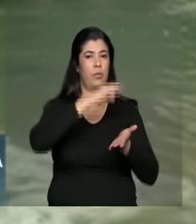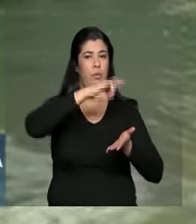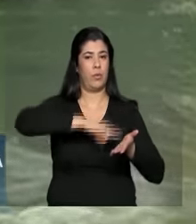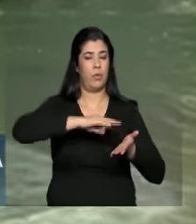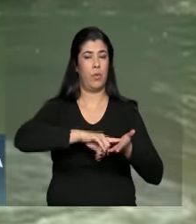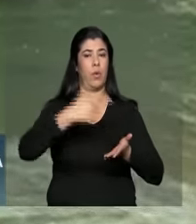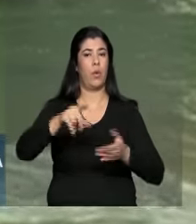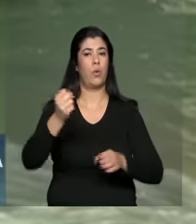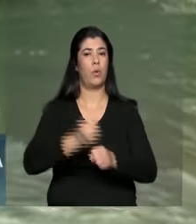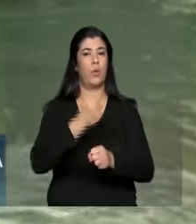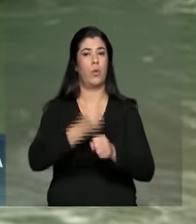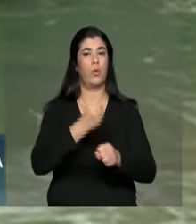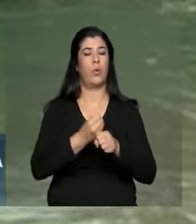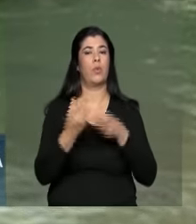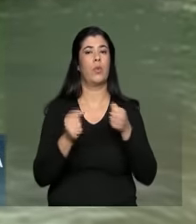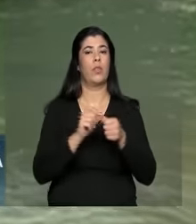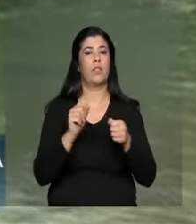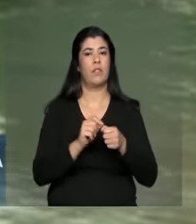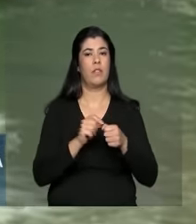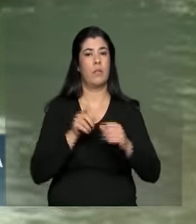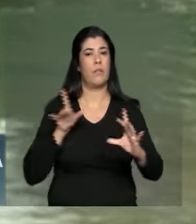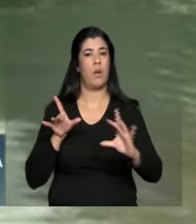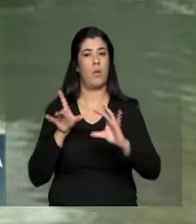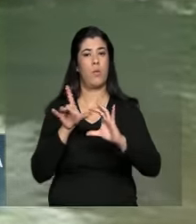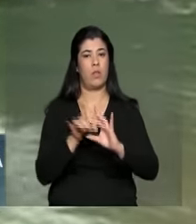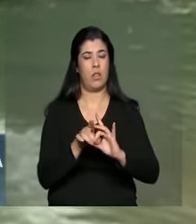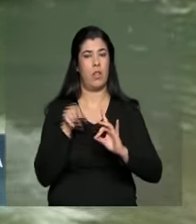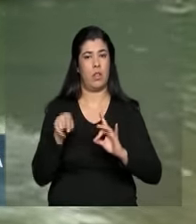ligadas à integração do Rio São Francisco.